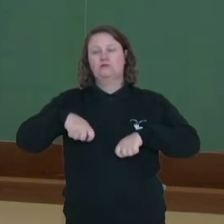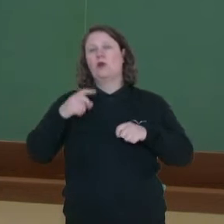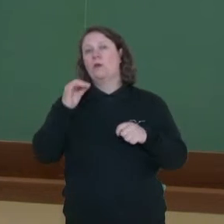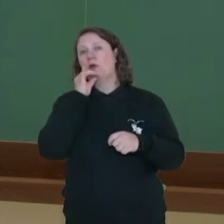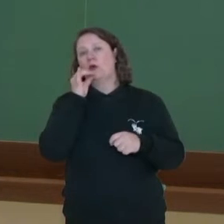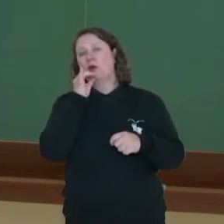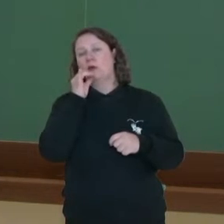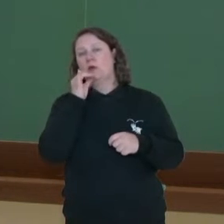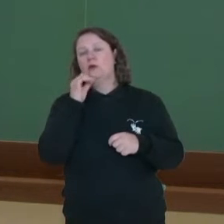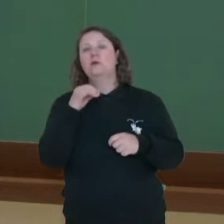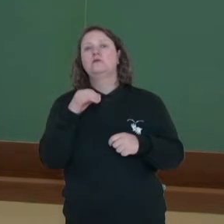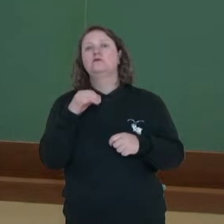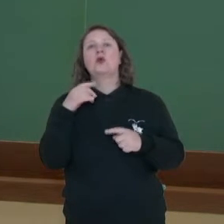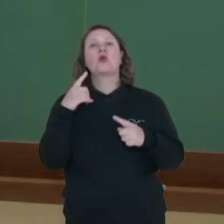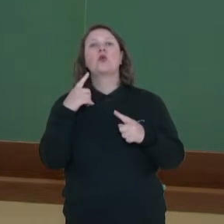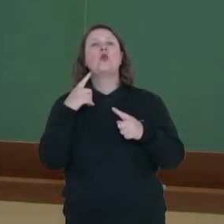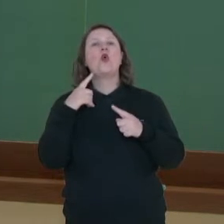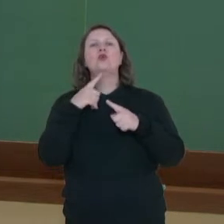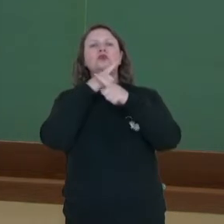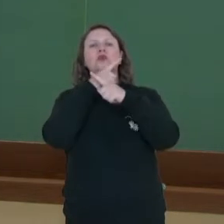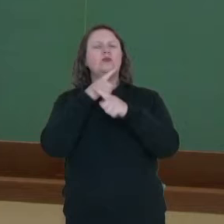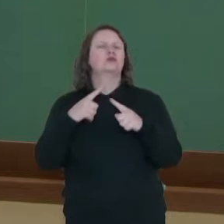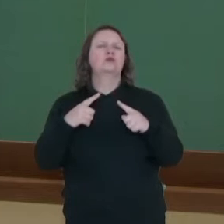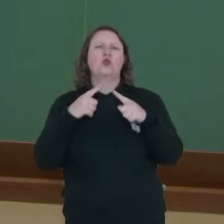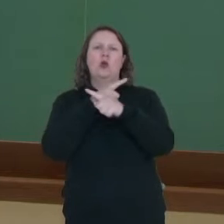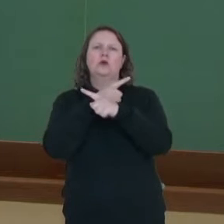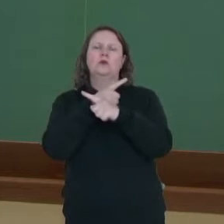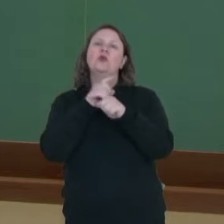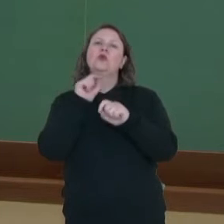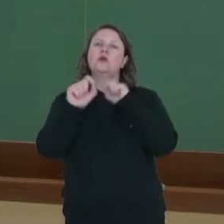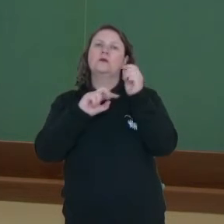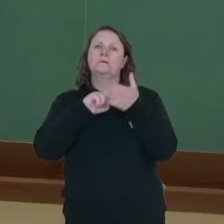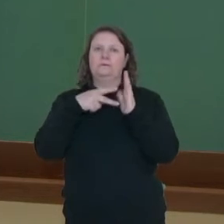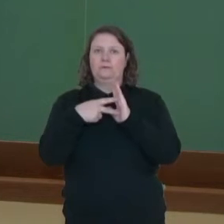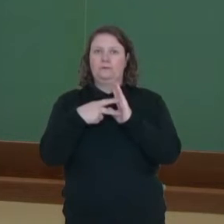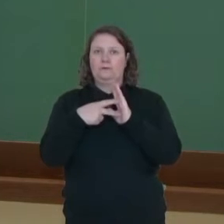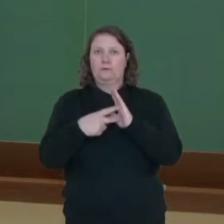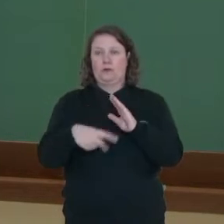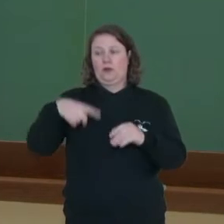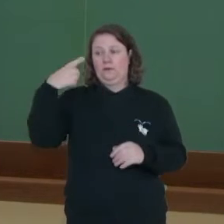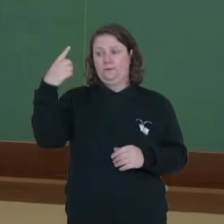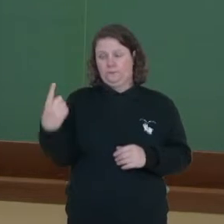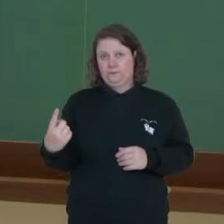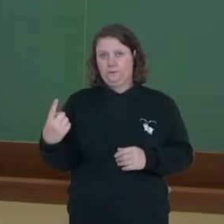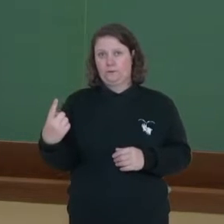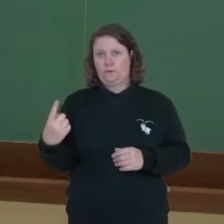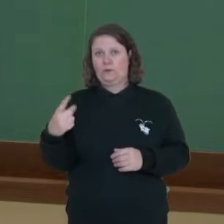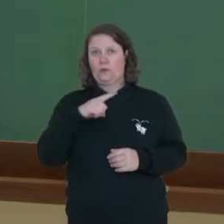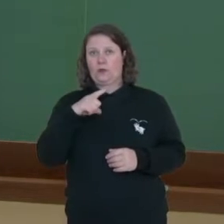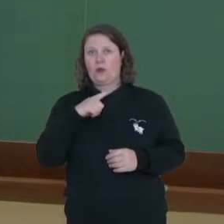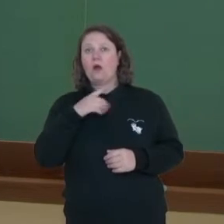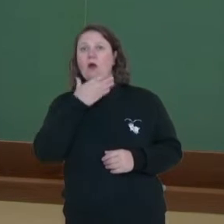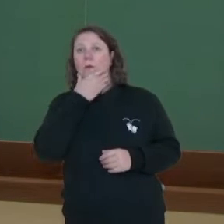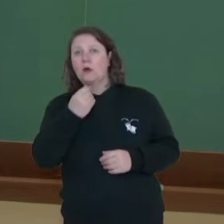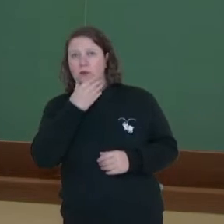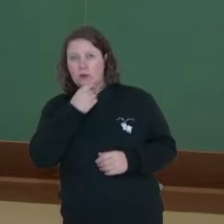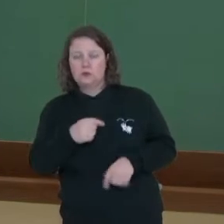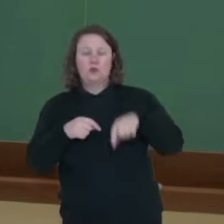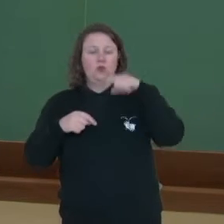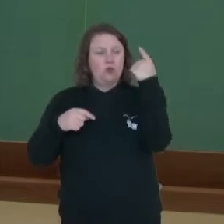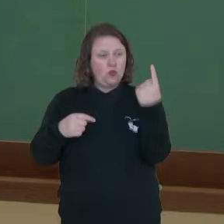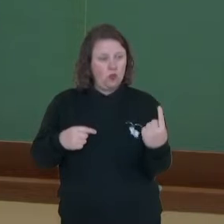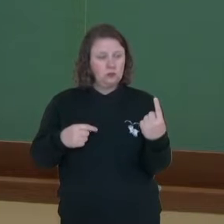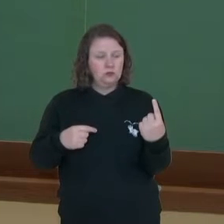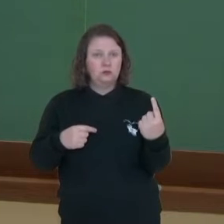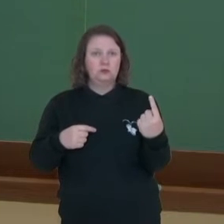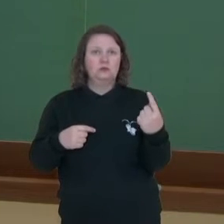ou uma autofecundação. Fecundação cruzada é quando eu tenho um indivíduo que produz o gameta masculino e o outro